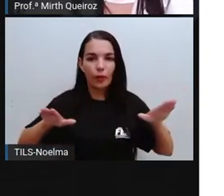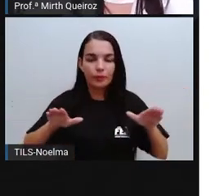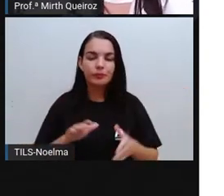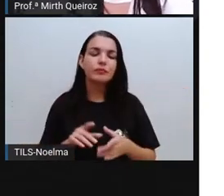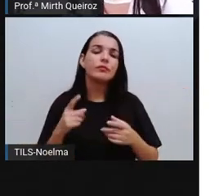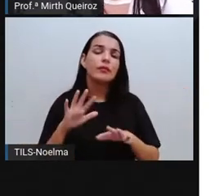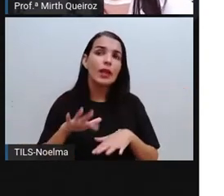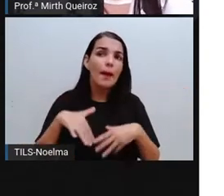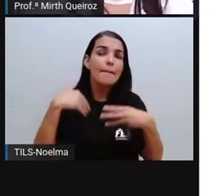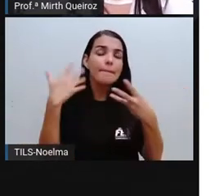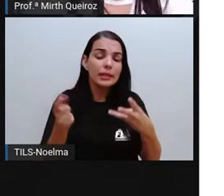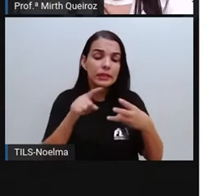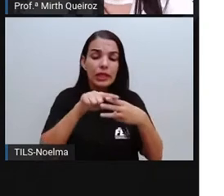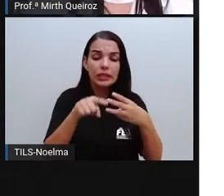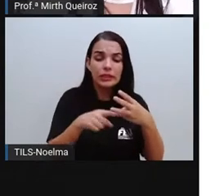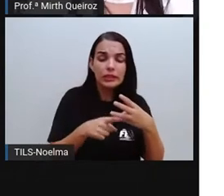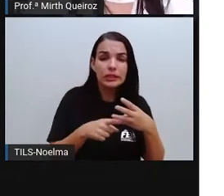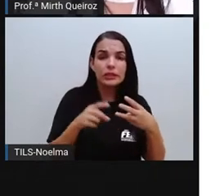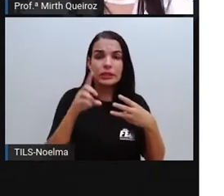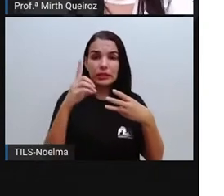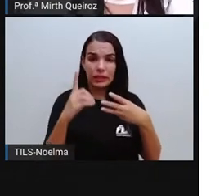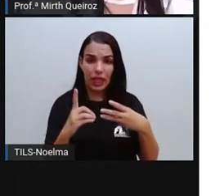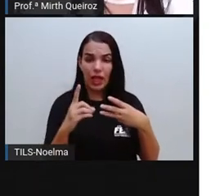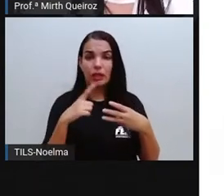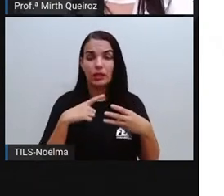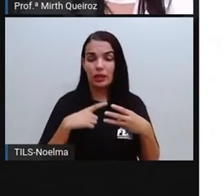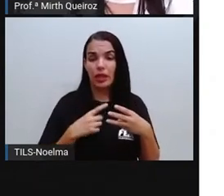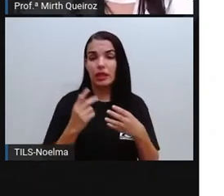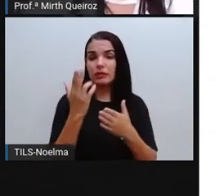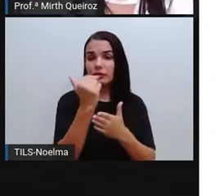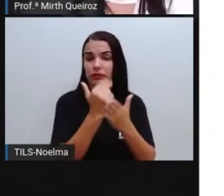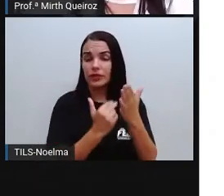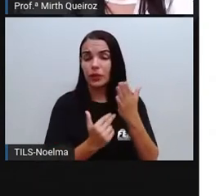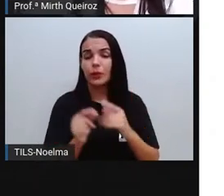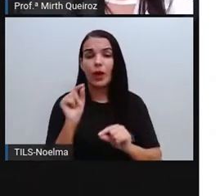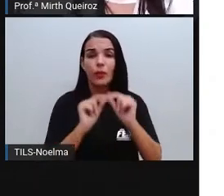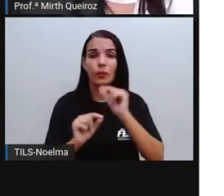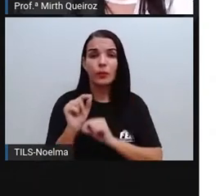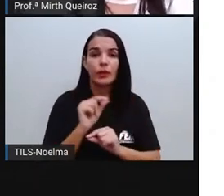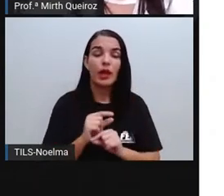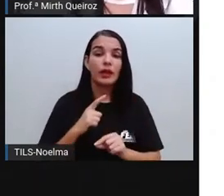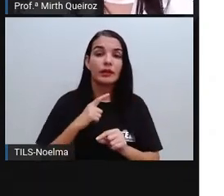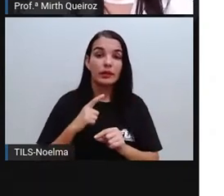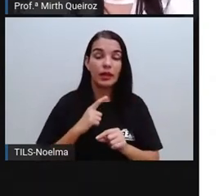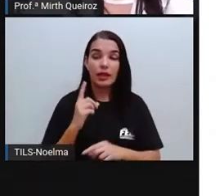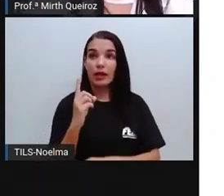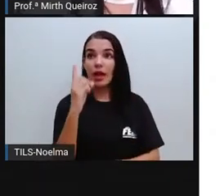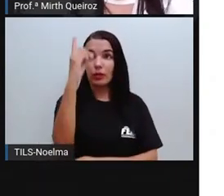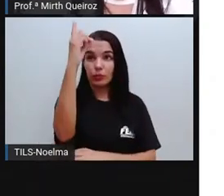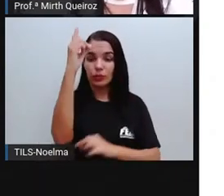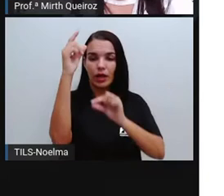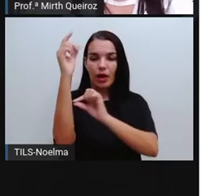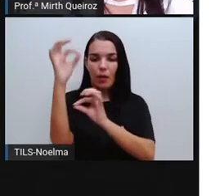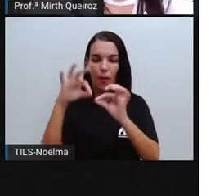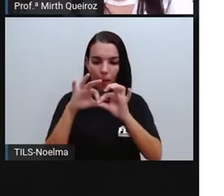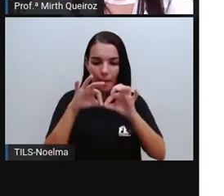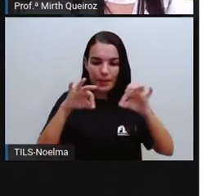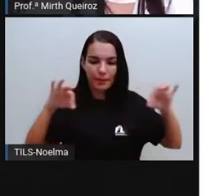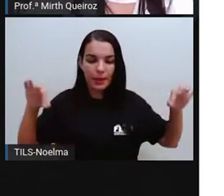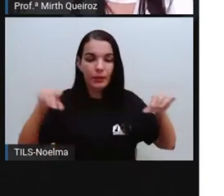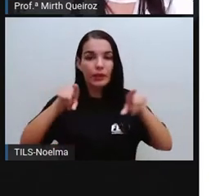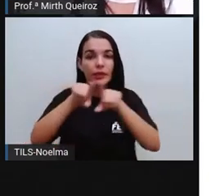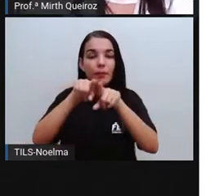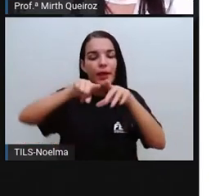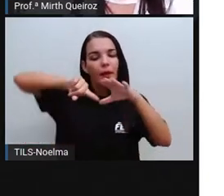Já no caso das figuras tridimensionais, são figuras que, além de apresentar o comprimento e a largura, ainda vão apresentar